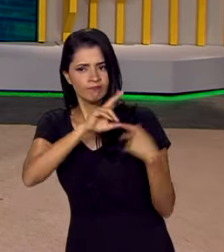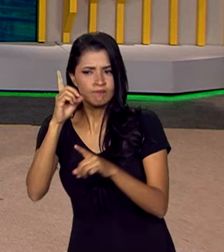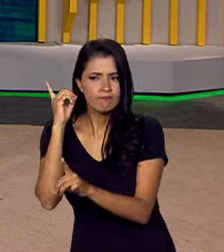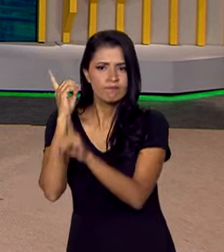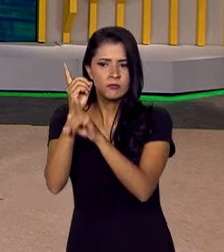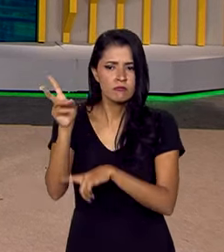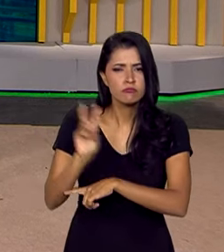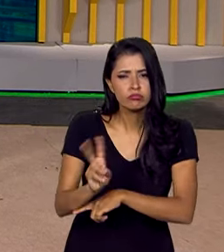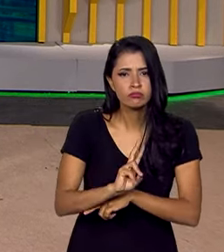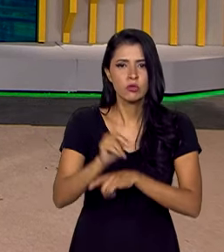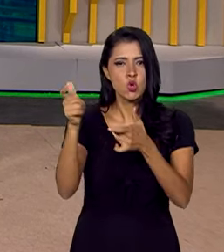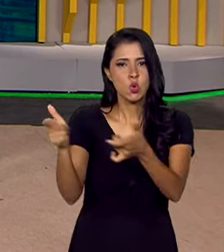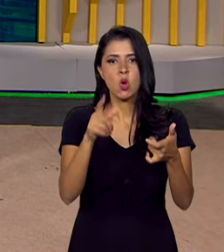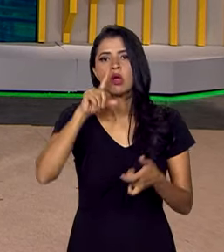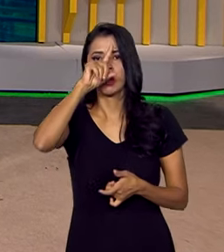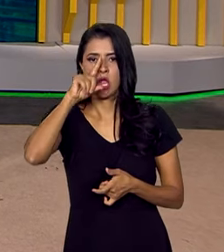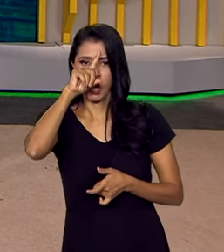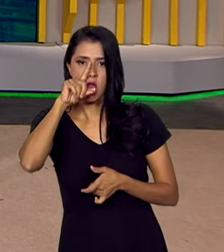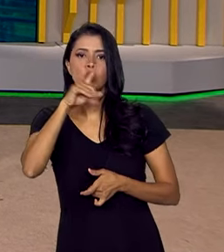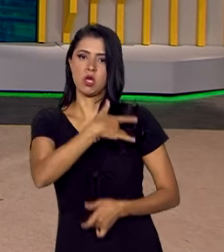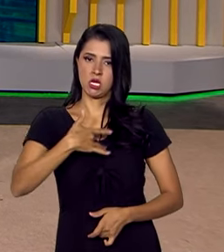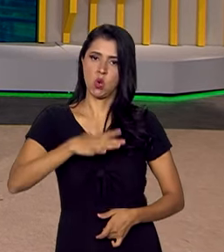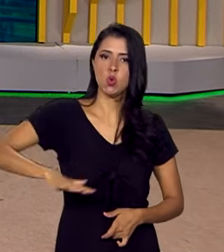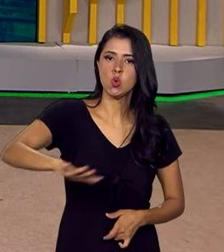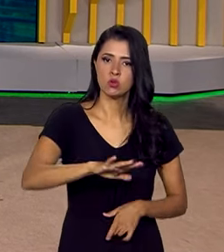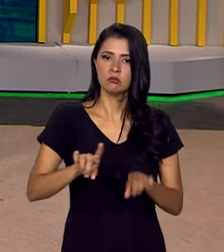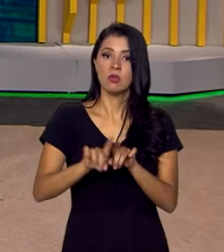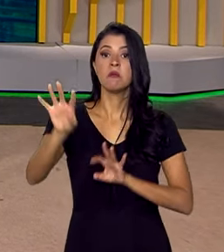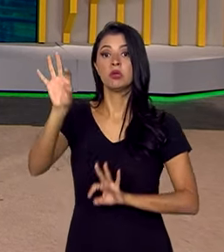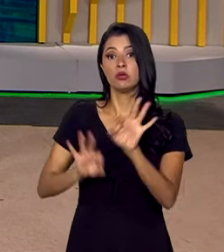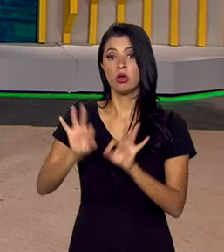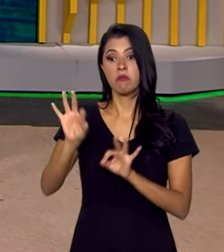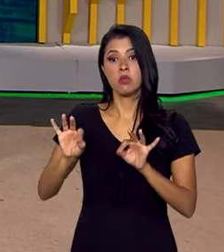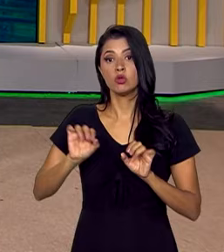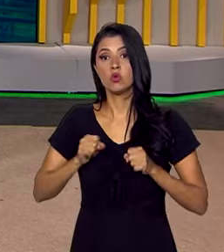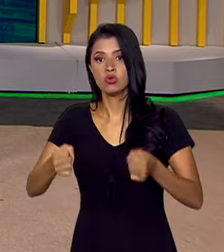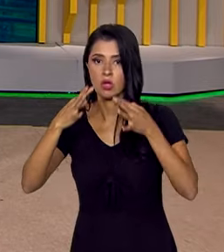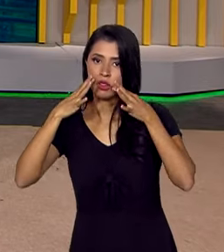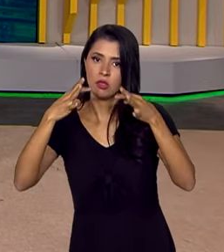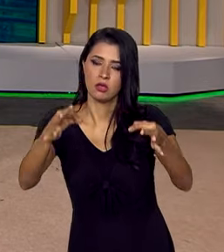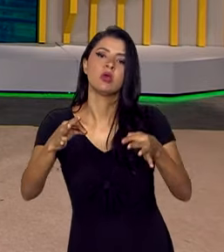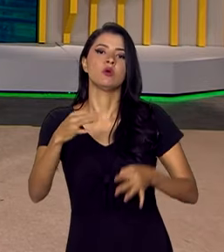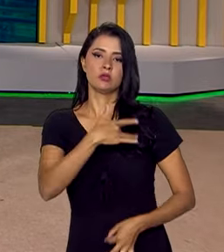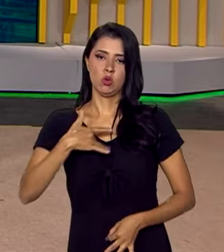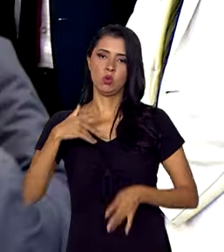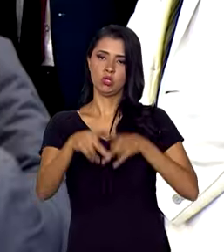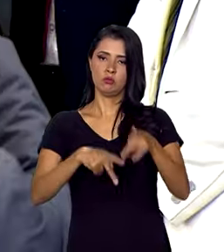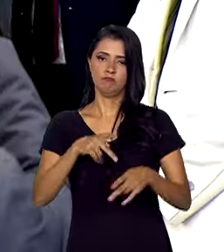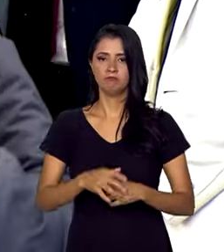monitoramento de situações de risco sanitário, além do planejamento de ações de atenção à saúde da população.